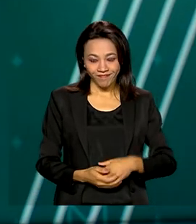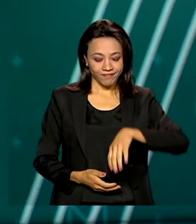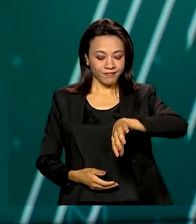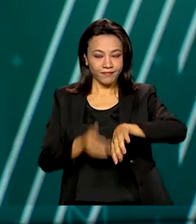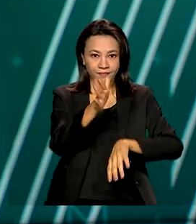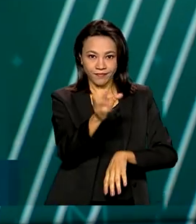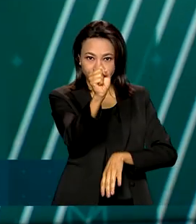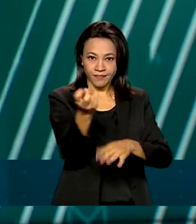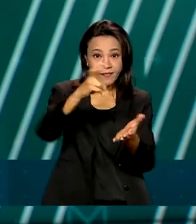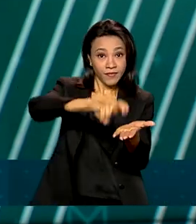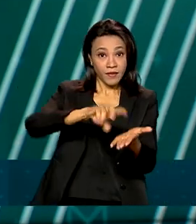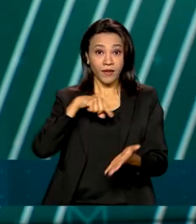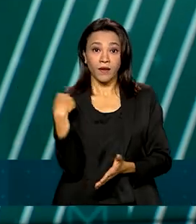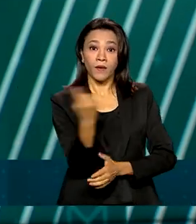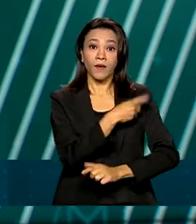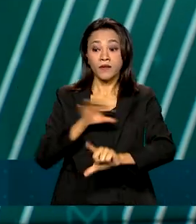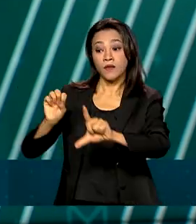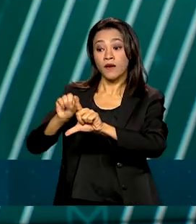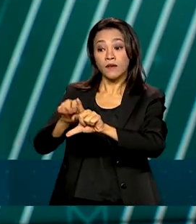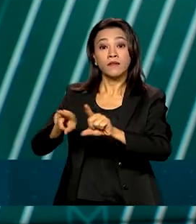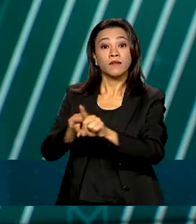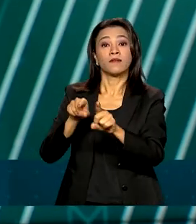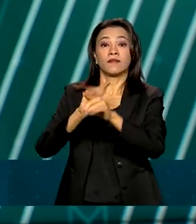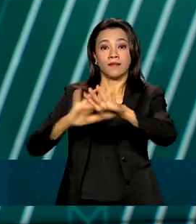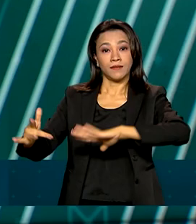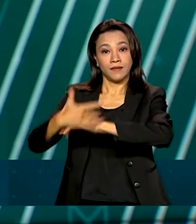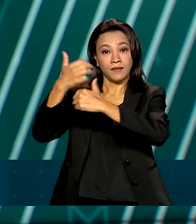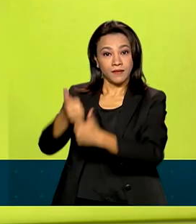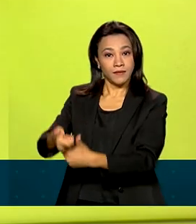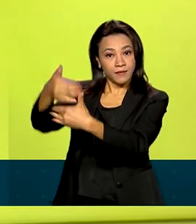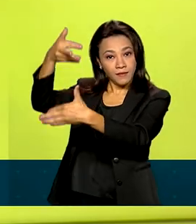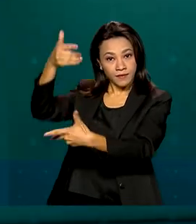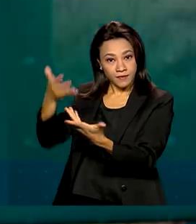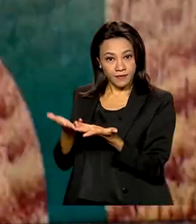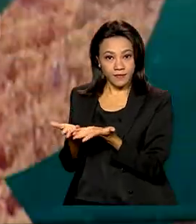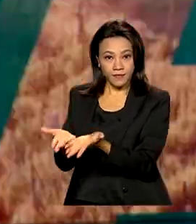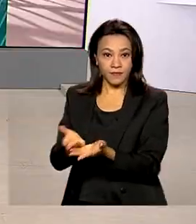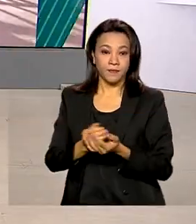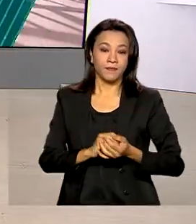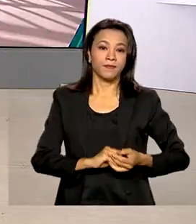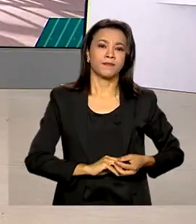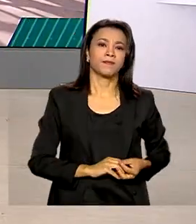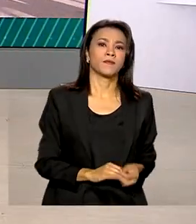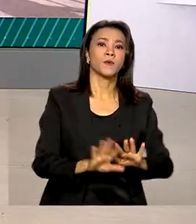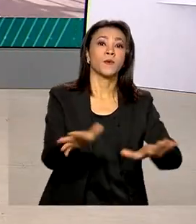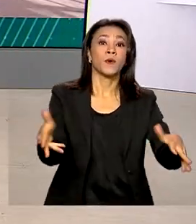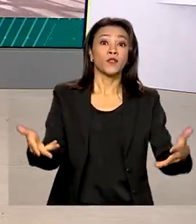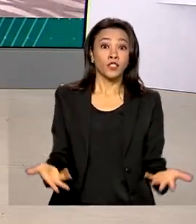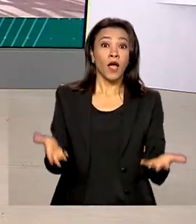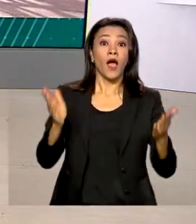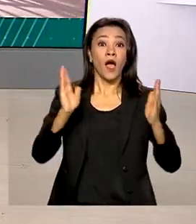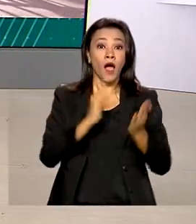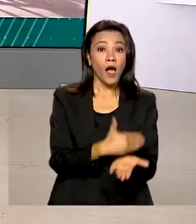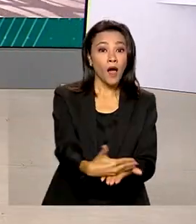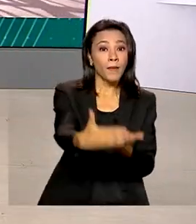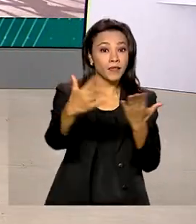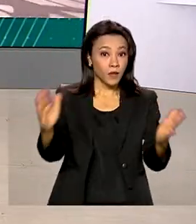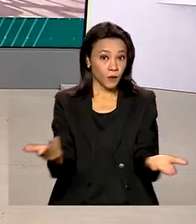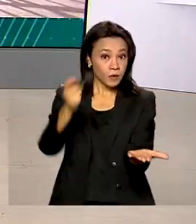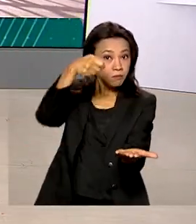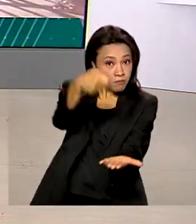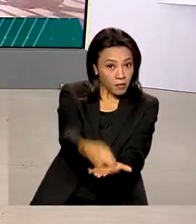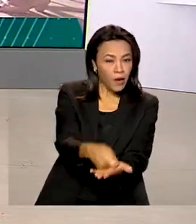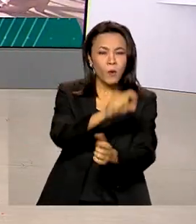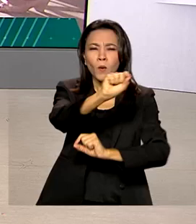8 horas da manhã, estamos ao vivo também pelas redes sociais. Começam a ser pagos a partir de hoje